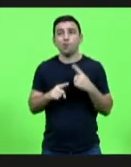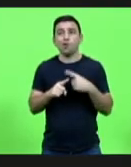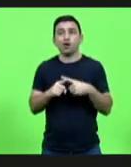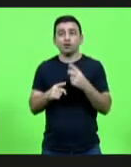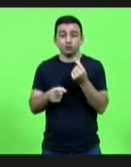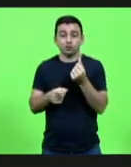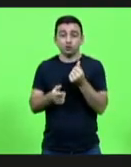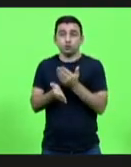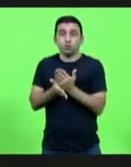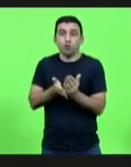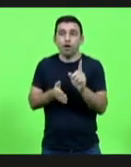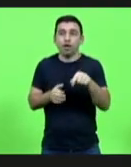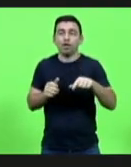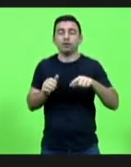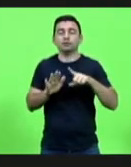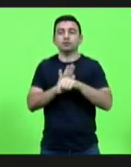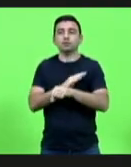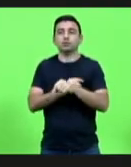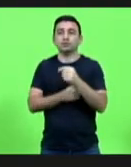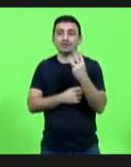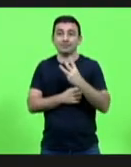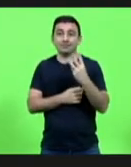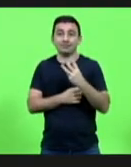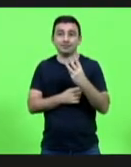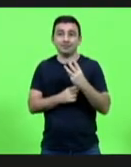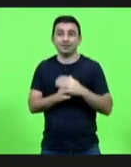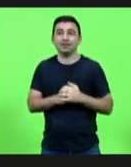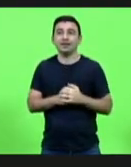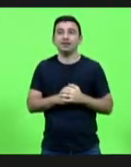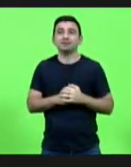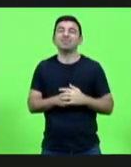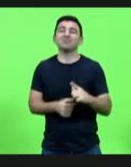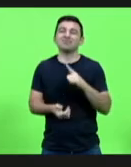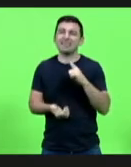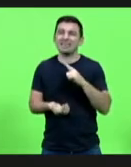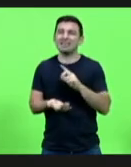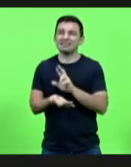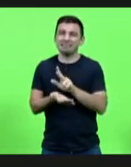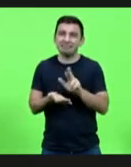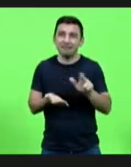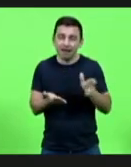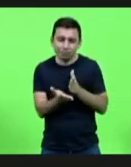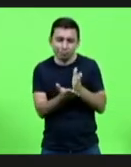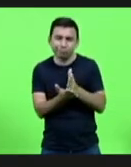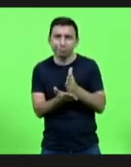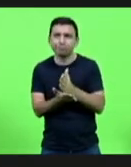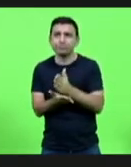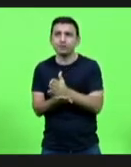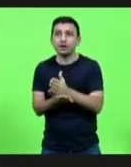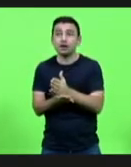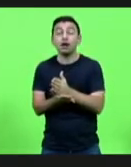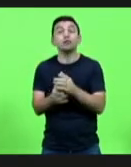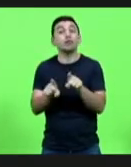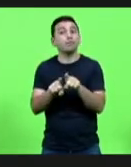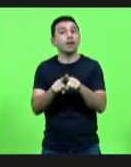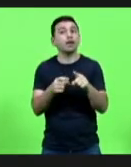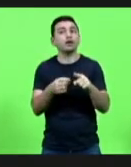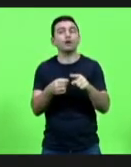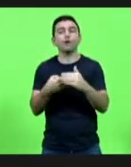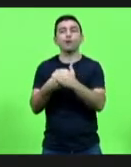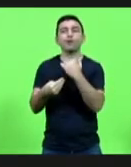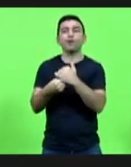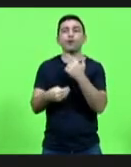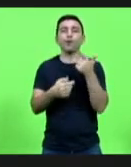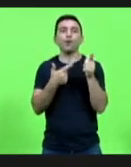inciso terceiro. E aí ele abriu uma série, um leque de possibilidades e depois vieram outras recomendações como essa de não poder